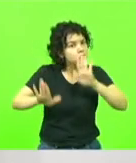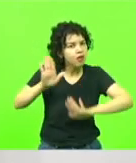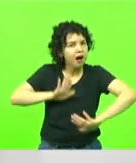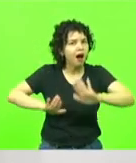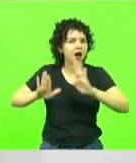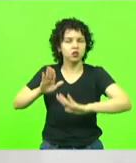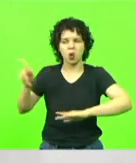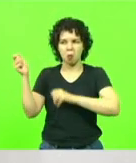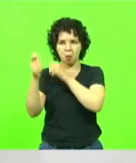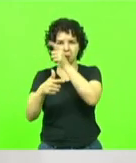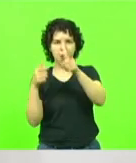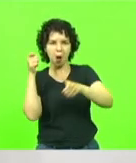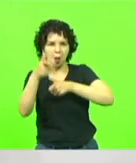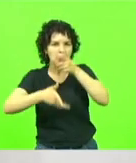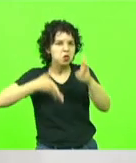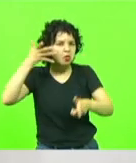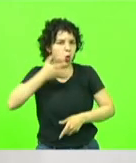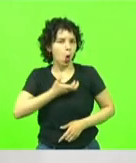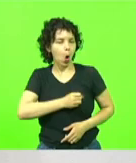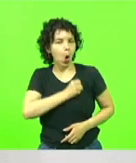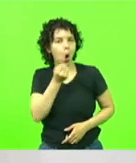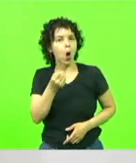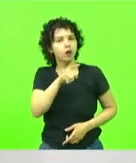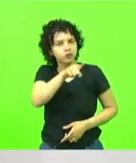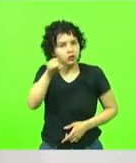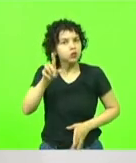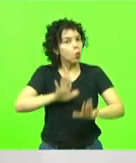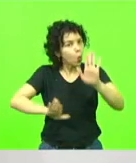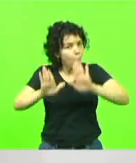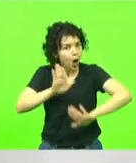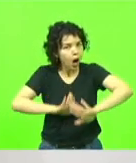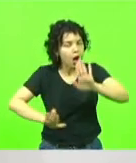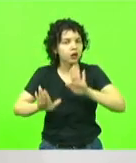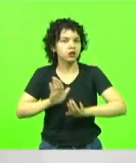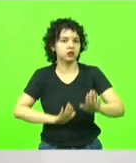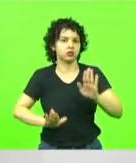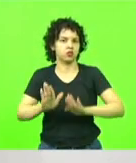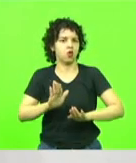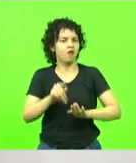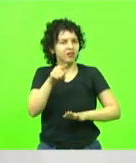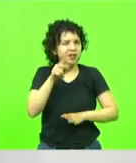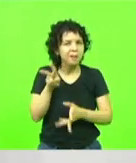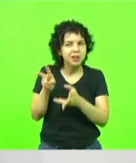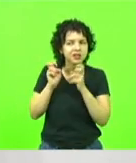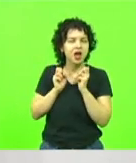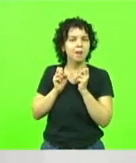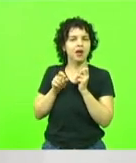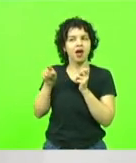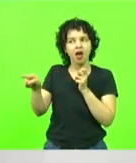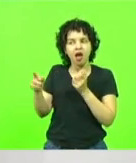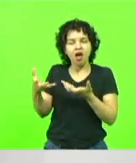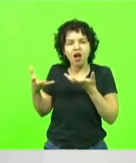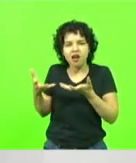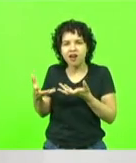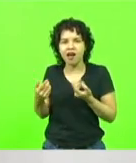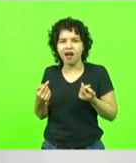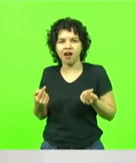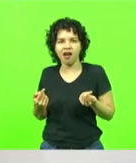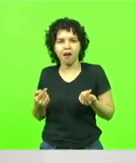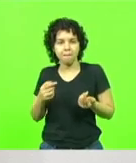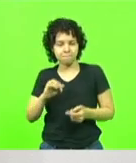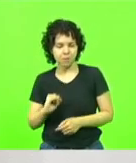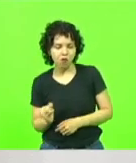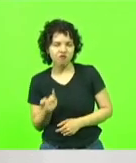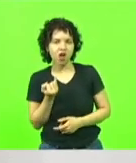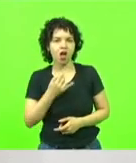raivosos e aproveitadores. Notarão que, ao final, só fica a tentativa de colher proveitos pessoais